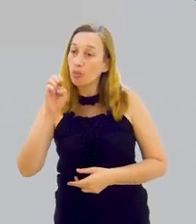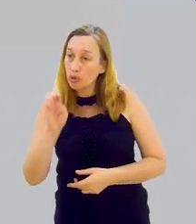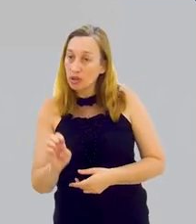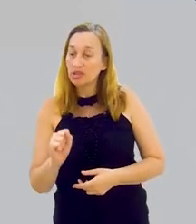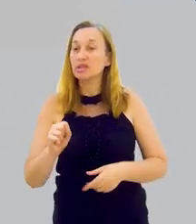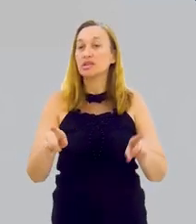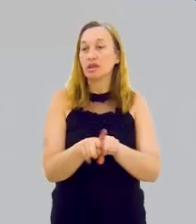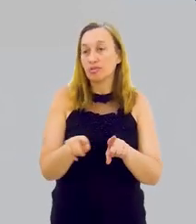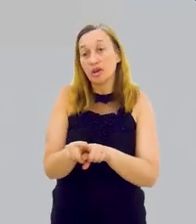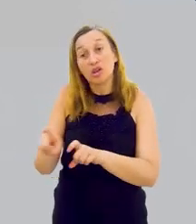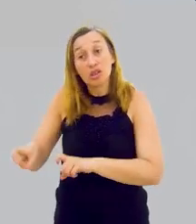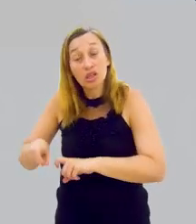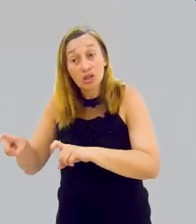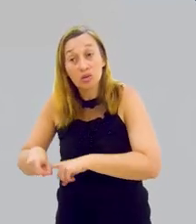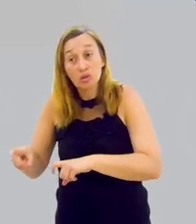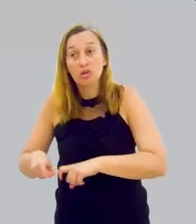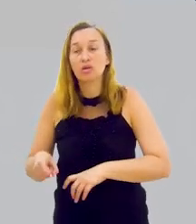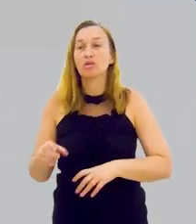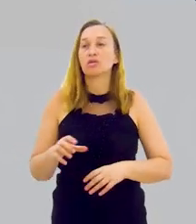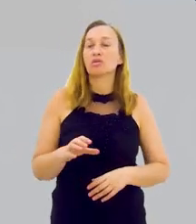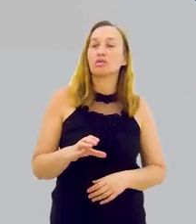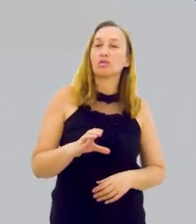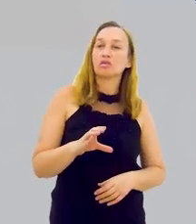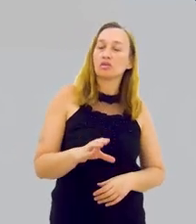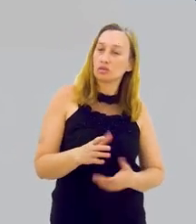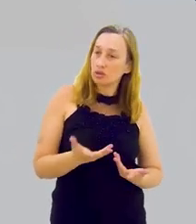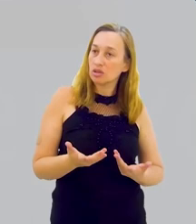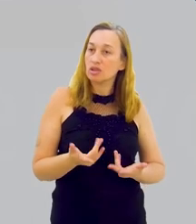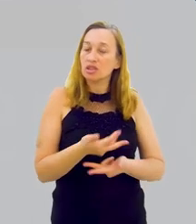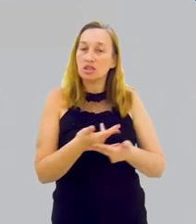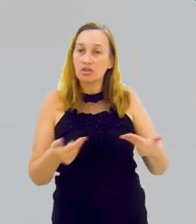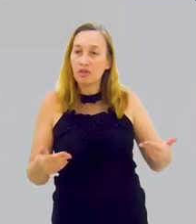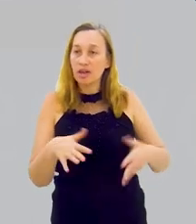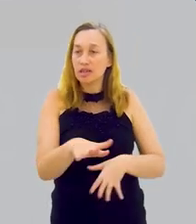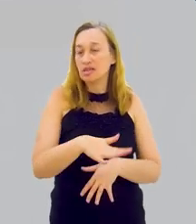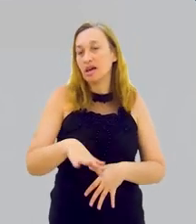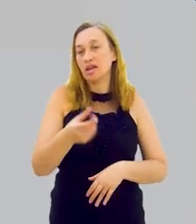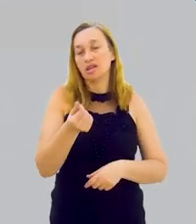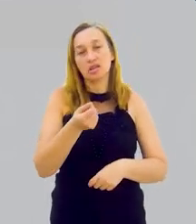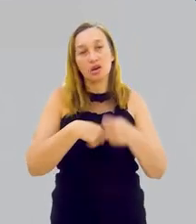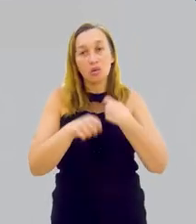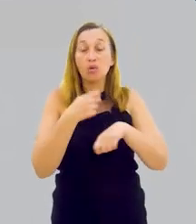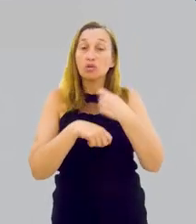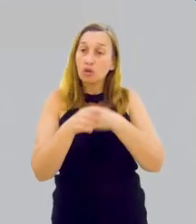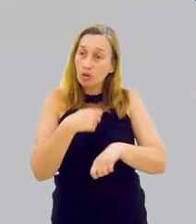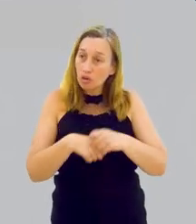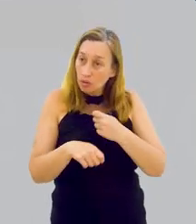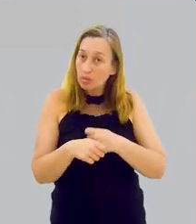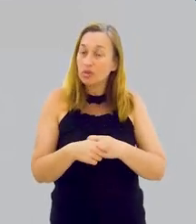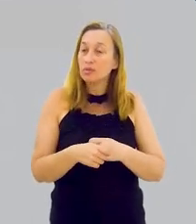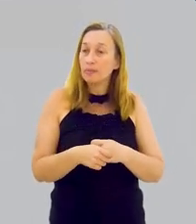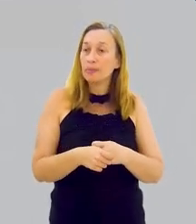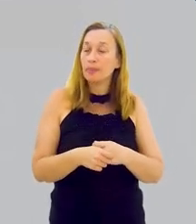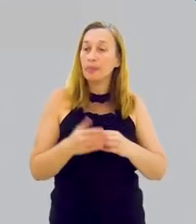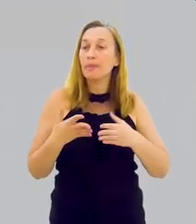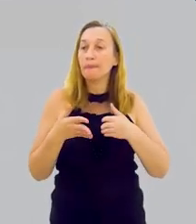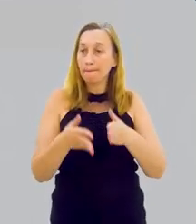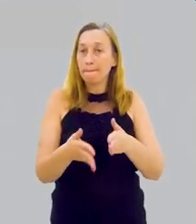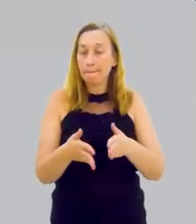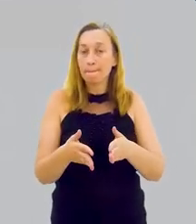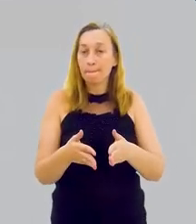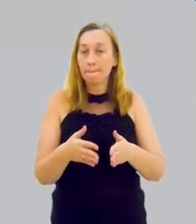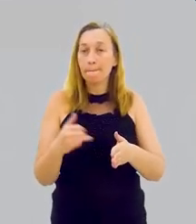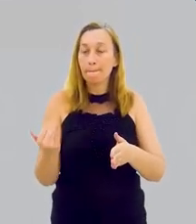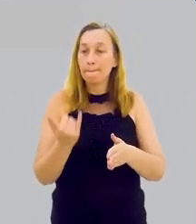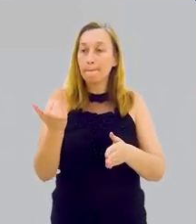metrópoles e também no interior. Nós temos o setor de confecção, ou seja, temos vários setores econômicos com seus clusters, onde